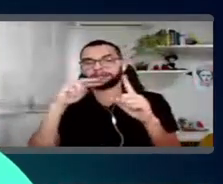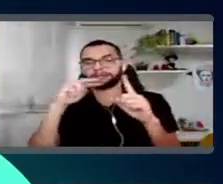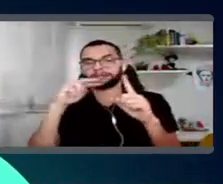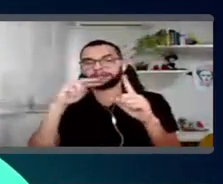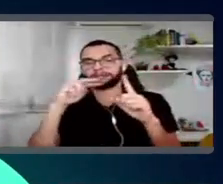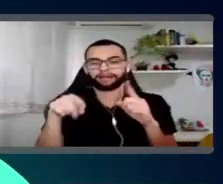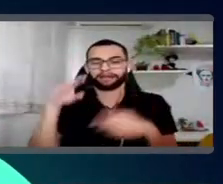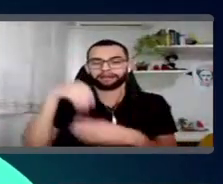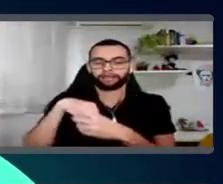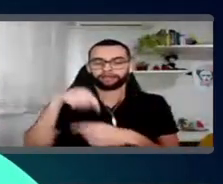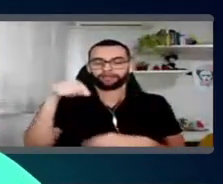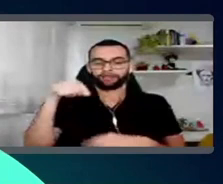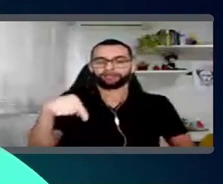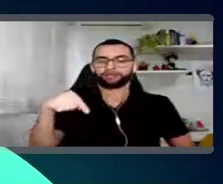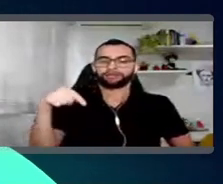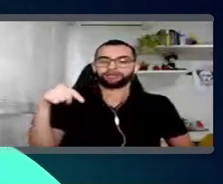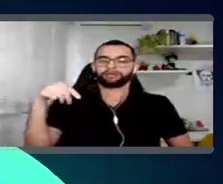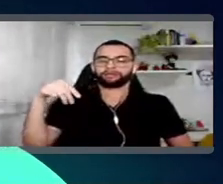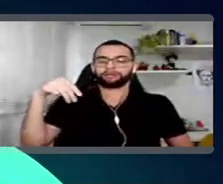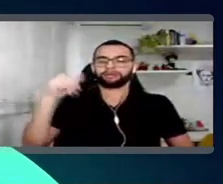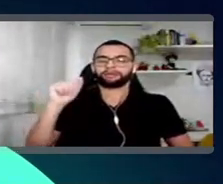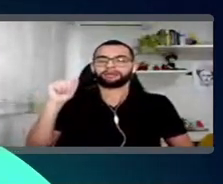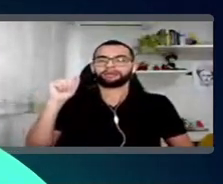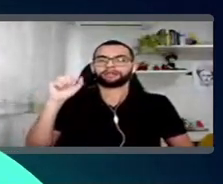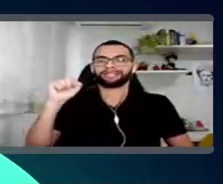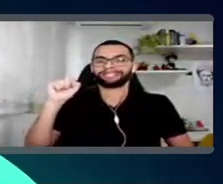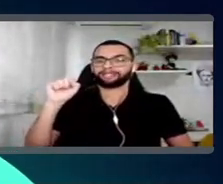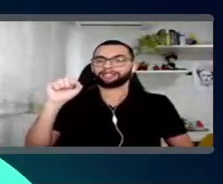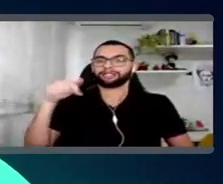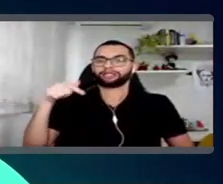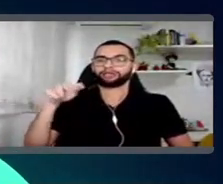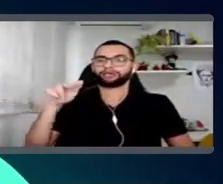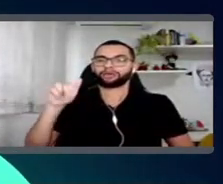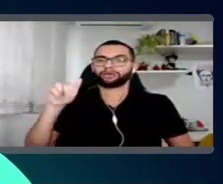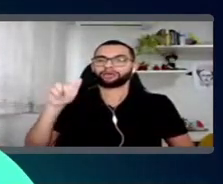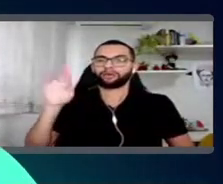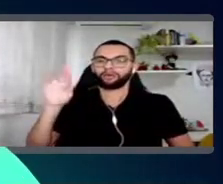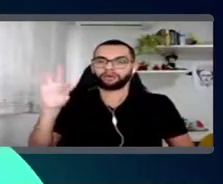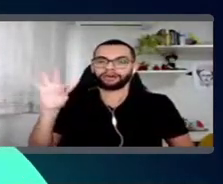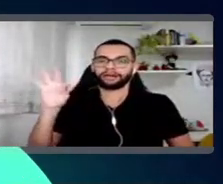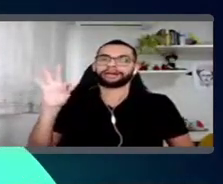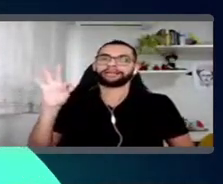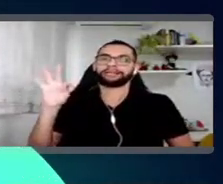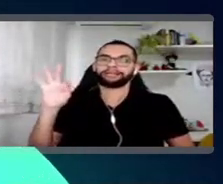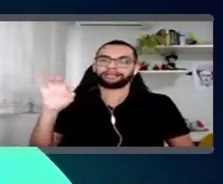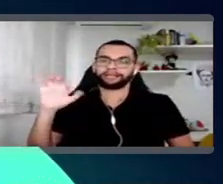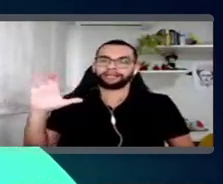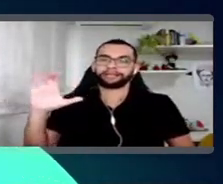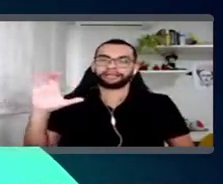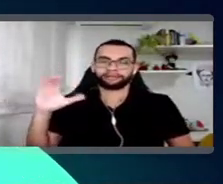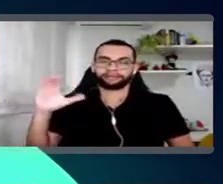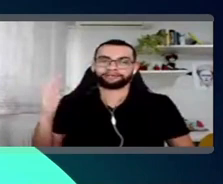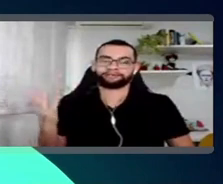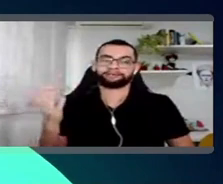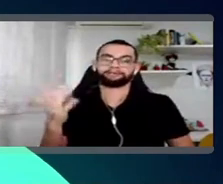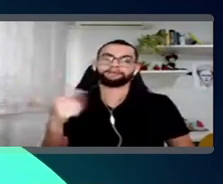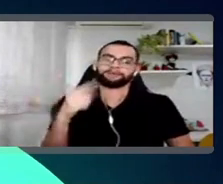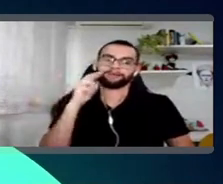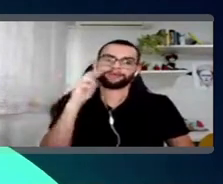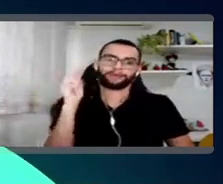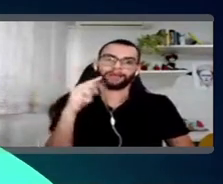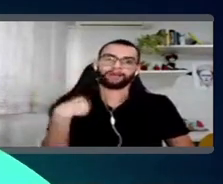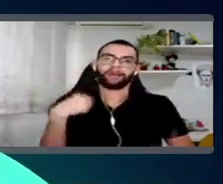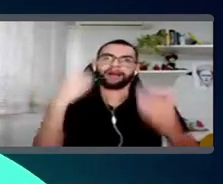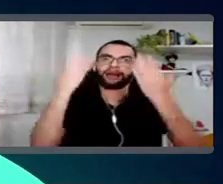negócio fica em Matec, tá? Hoje, é óbvio que a gente tem um pedacinho, né? Um pezinho em cada squad, mas eu lidero a parte de Analytics